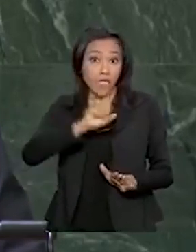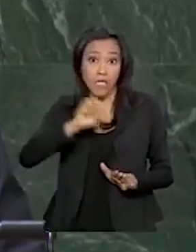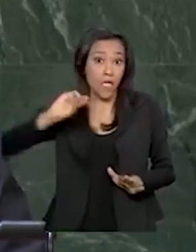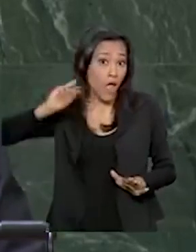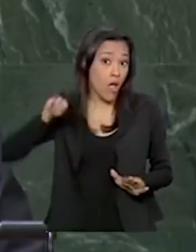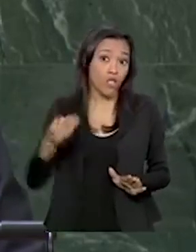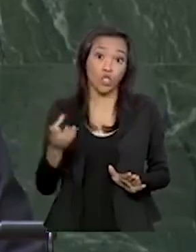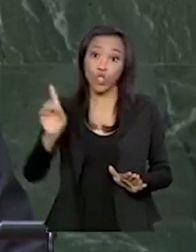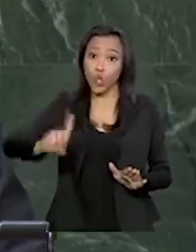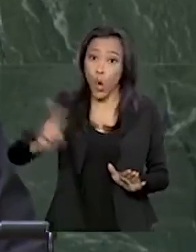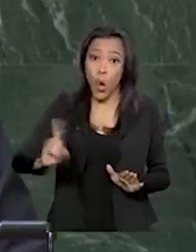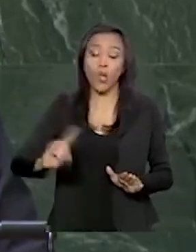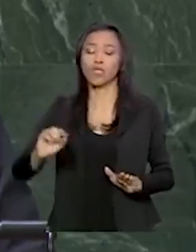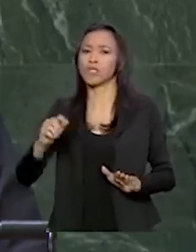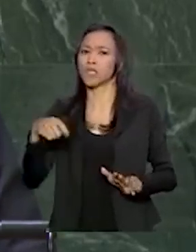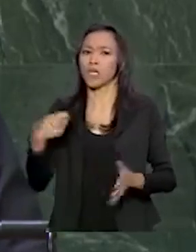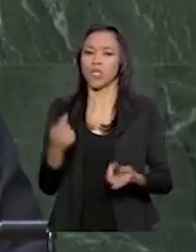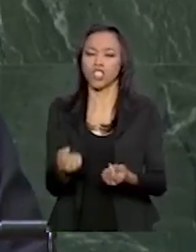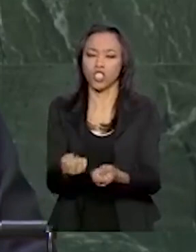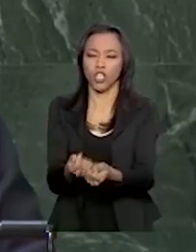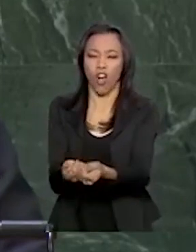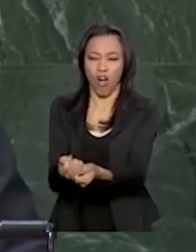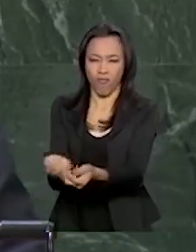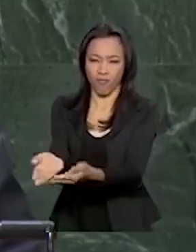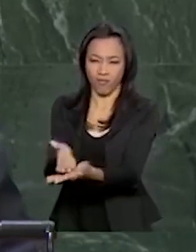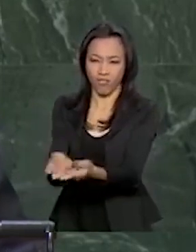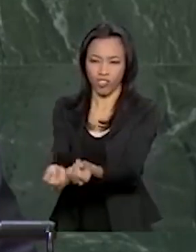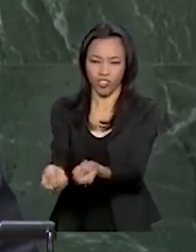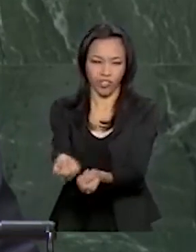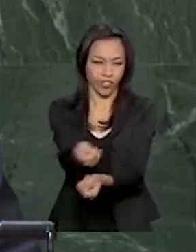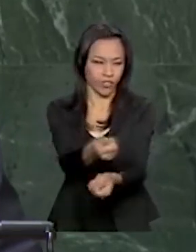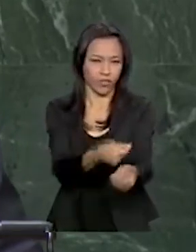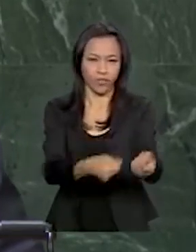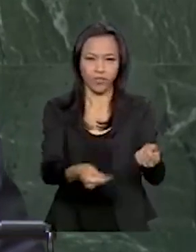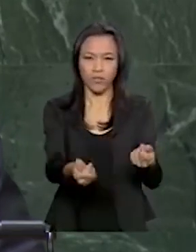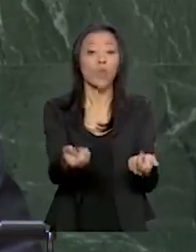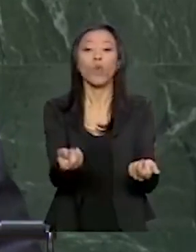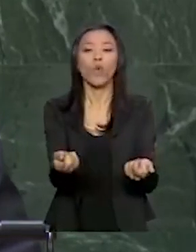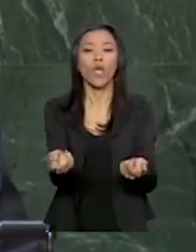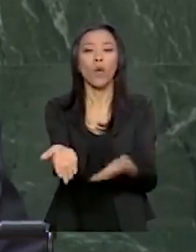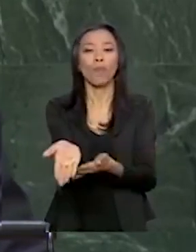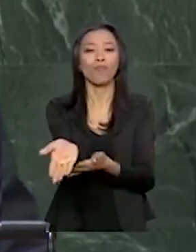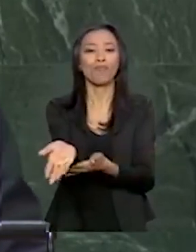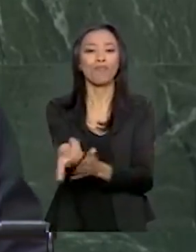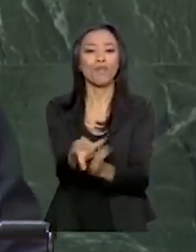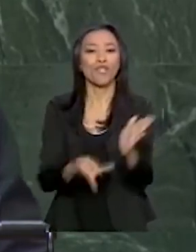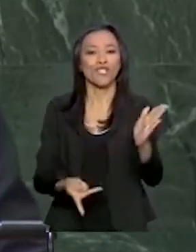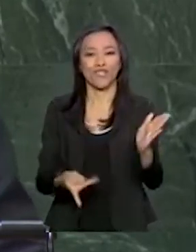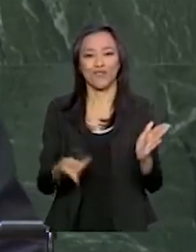mídia e parte do Parlamento, tudo por um projeto de poder absoluto.